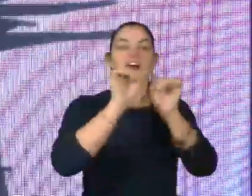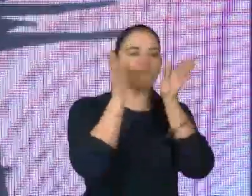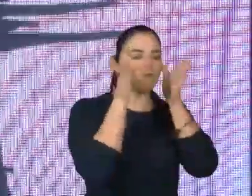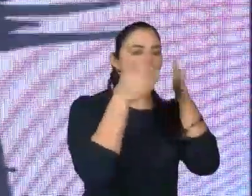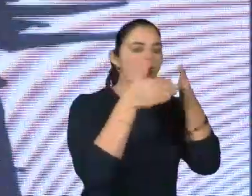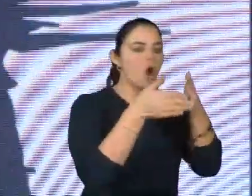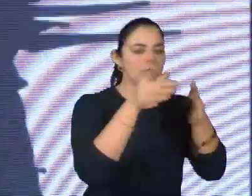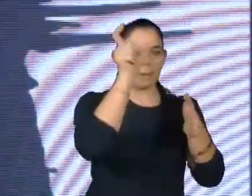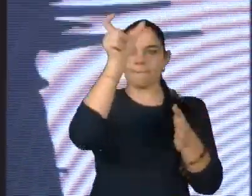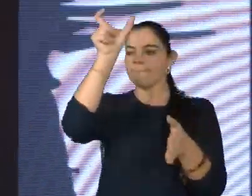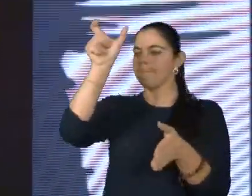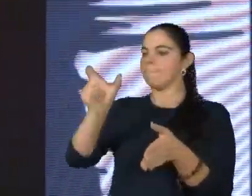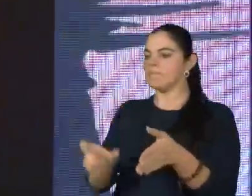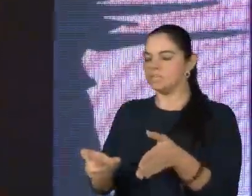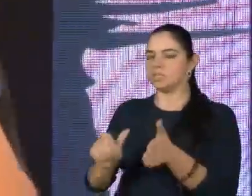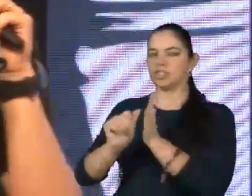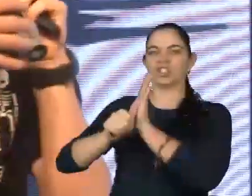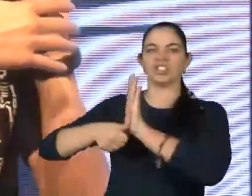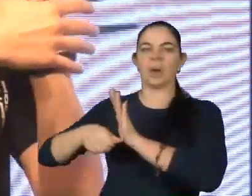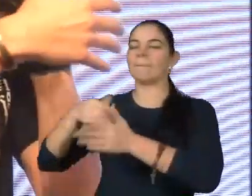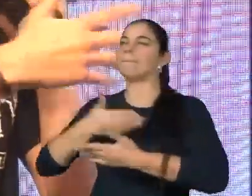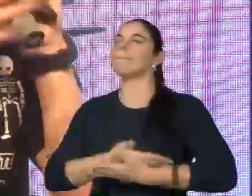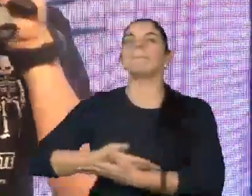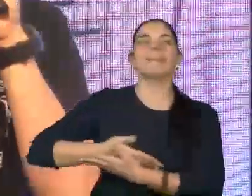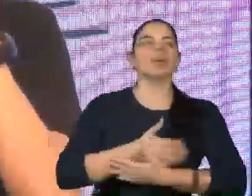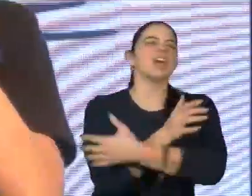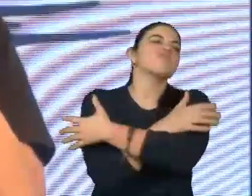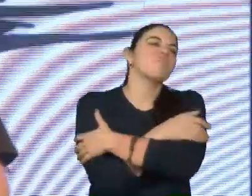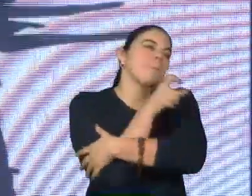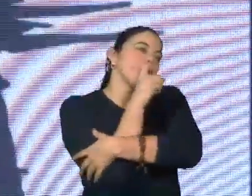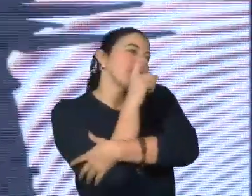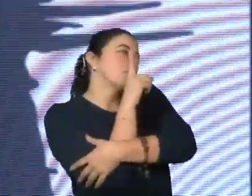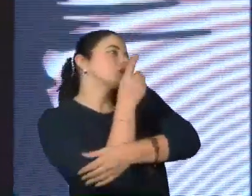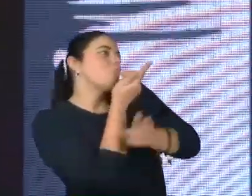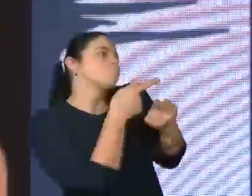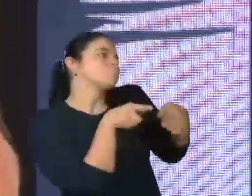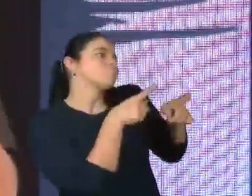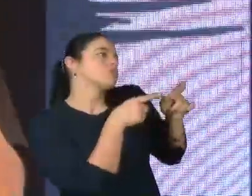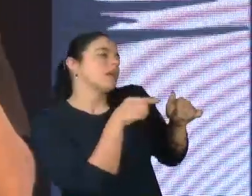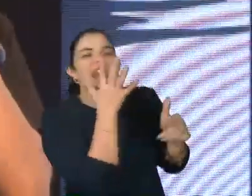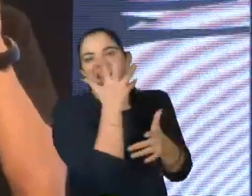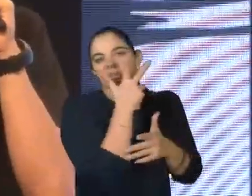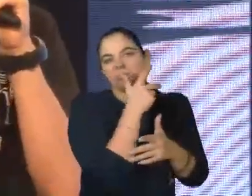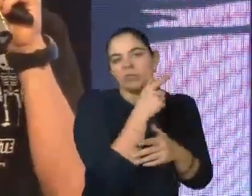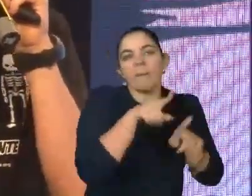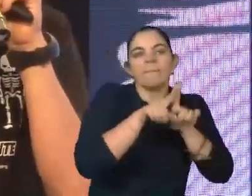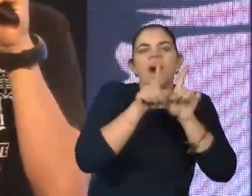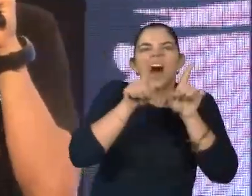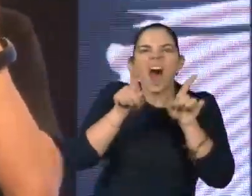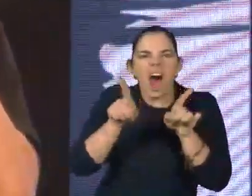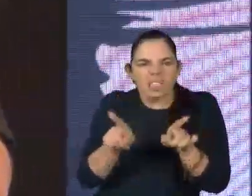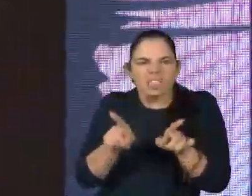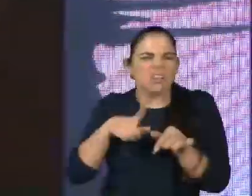no bebezinho com síndrome de Down, abraçando o pai ou a mãe com a musiquinha de fundo. Eu acho que é legal, mas se a gente parar